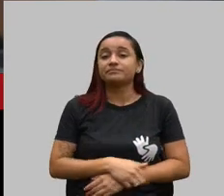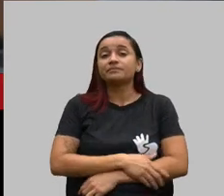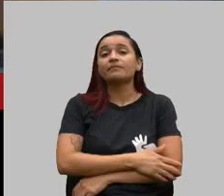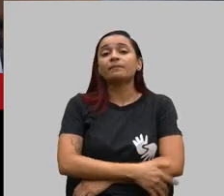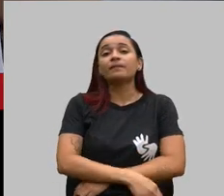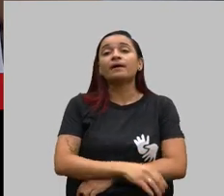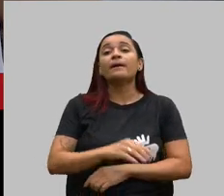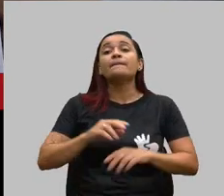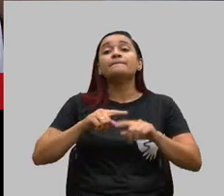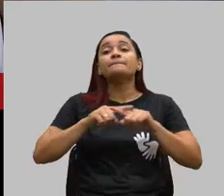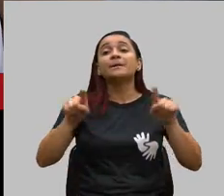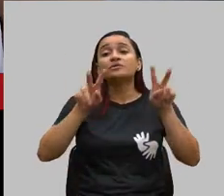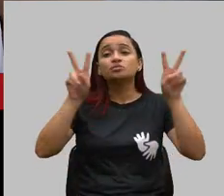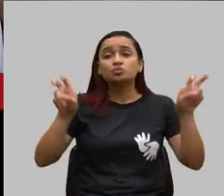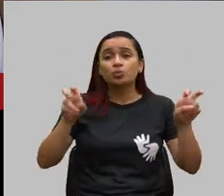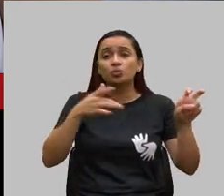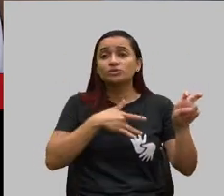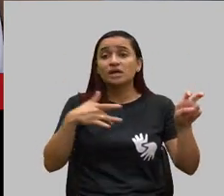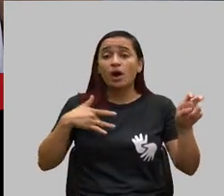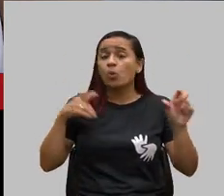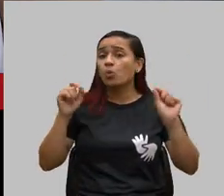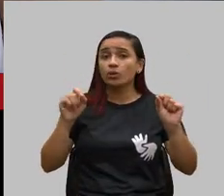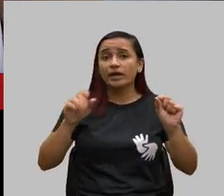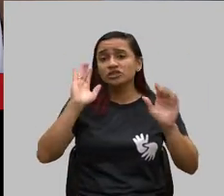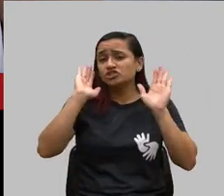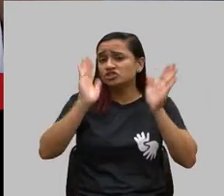é lei, desde 2012,